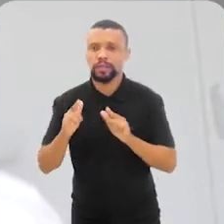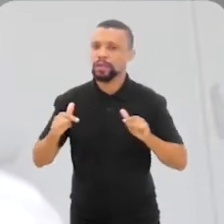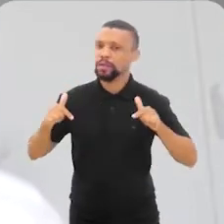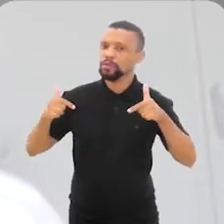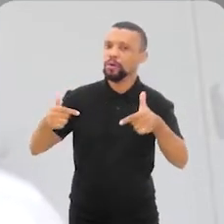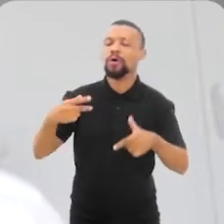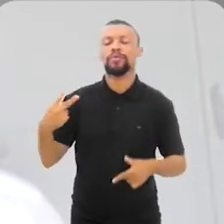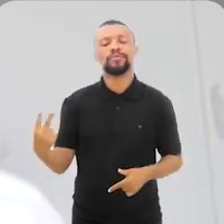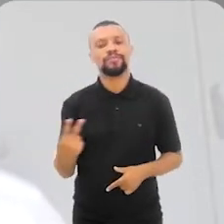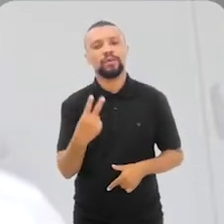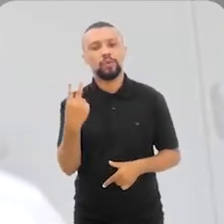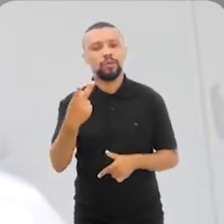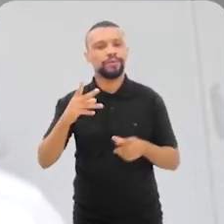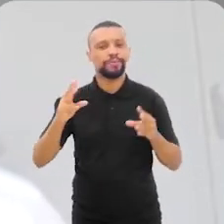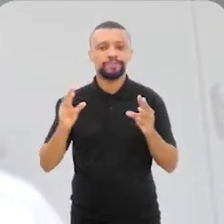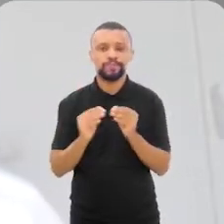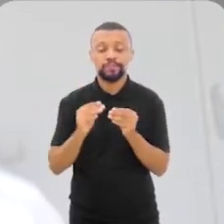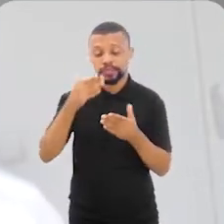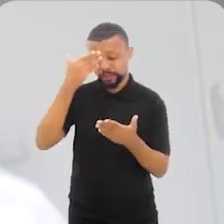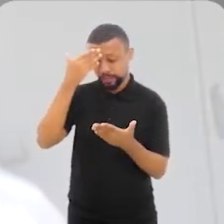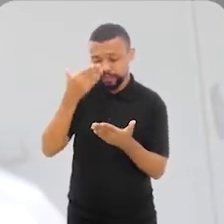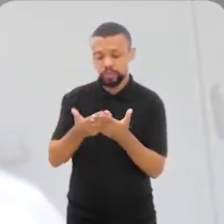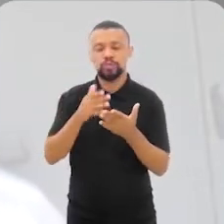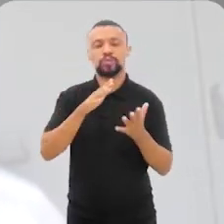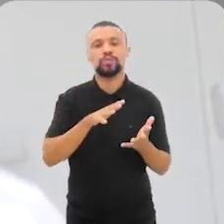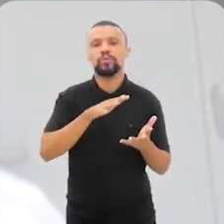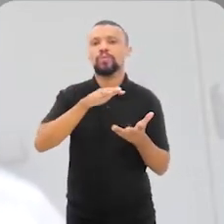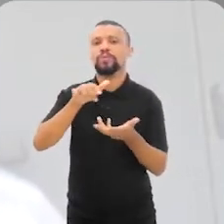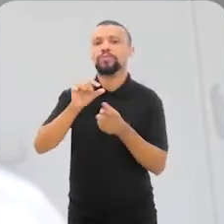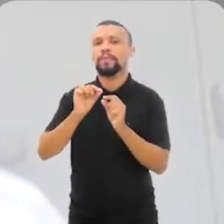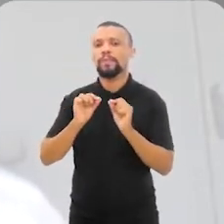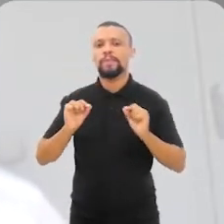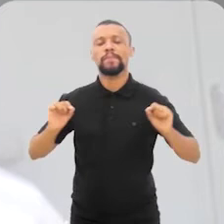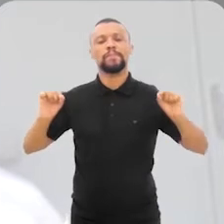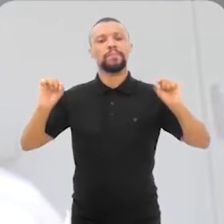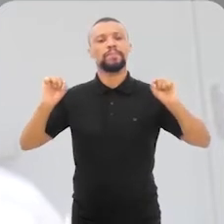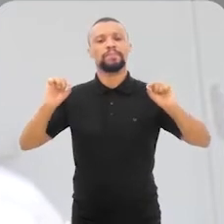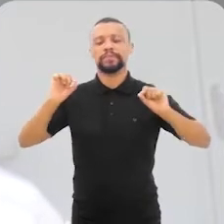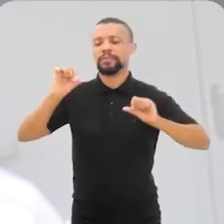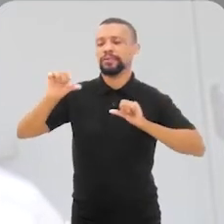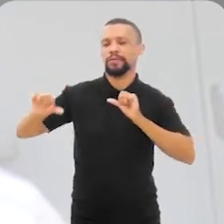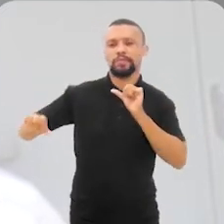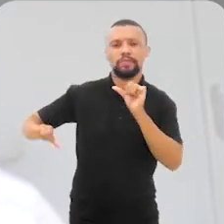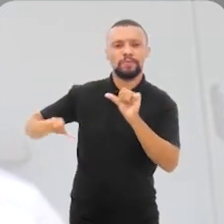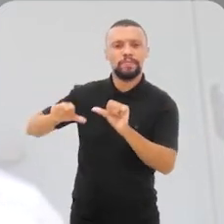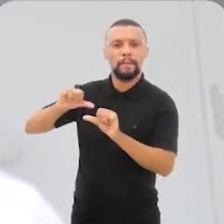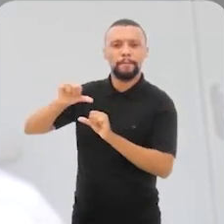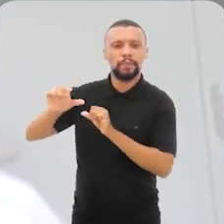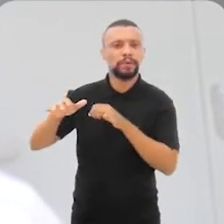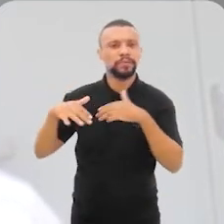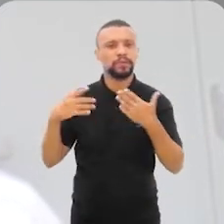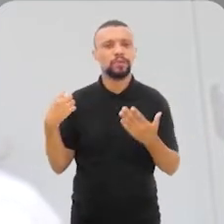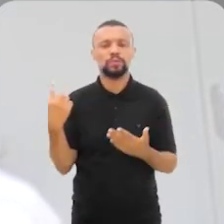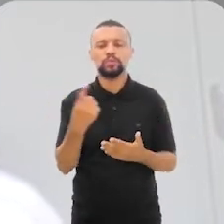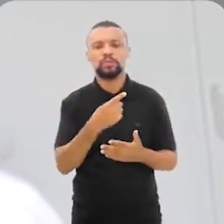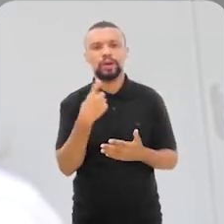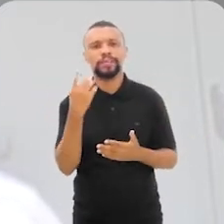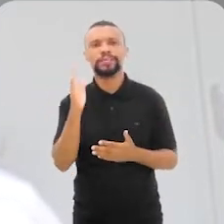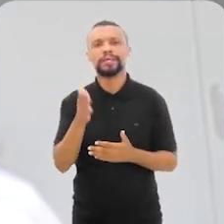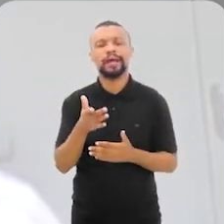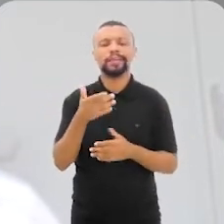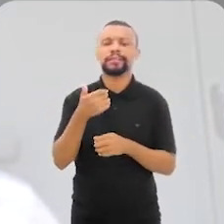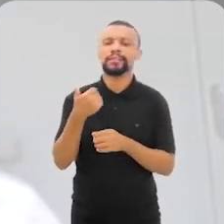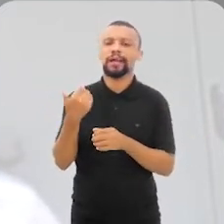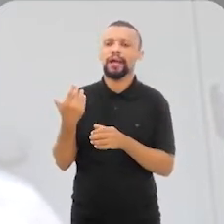né? Os nossos valores, enfim. Então, acho que o mundo está passando por uma grande transição e a gente já